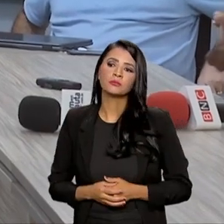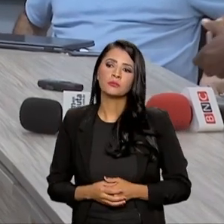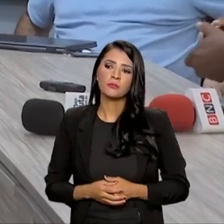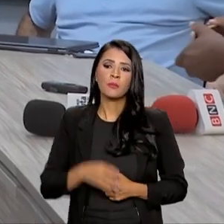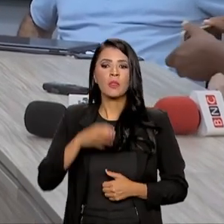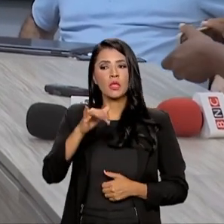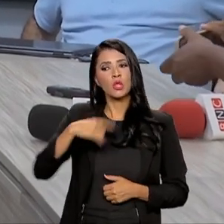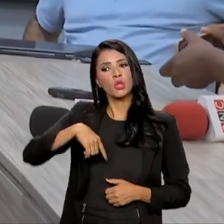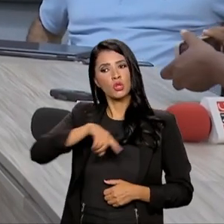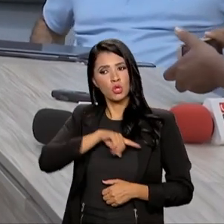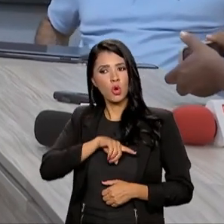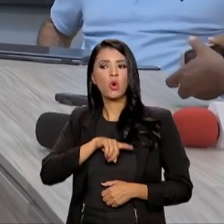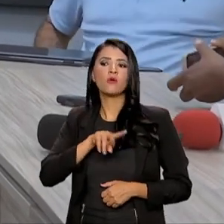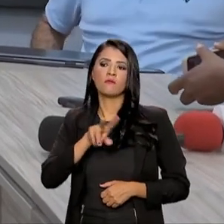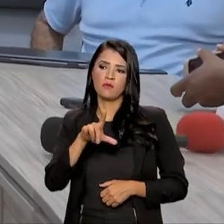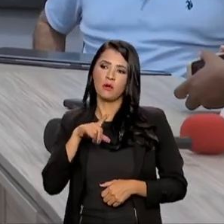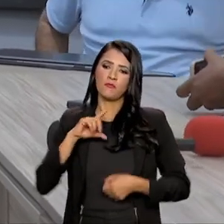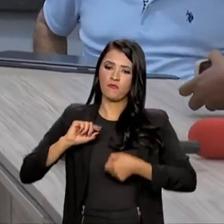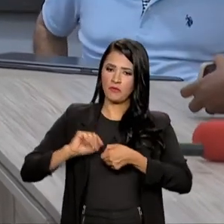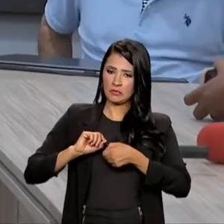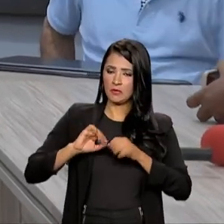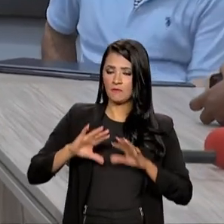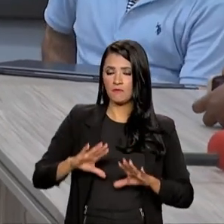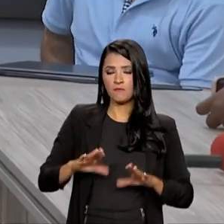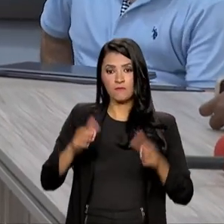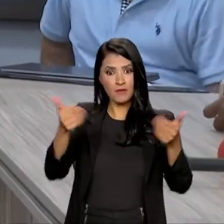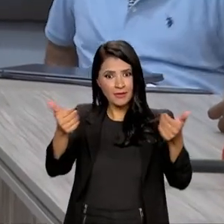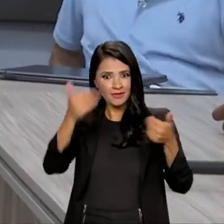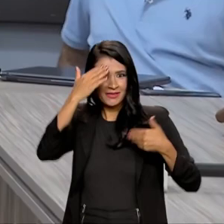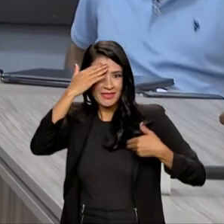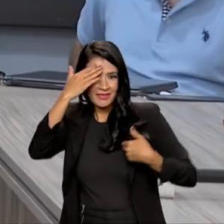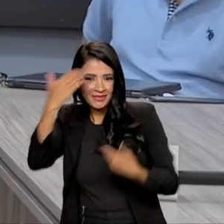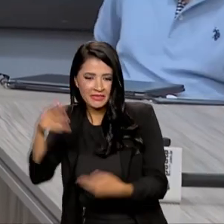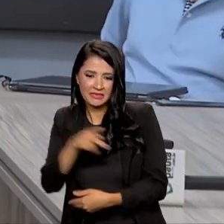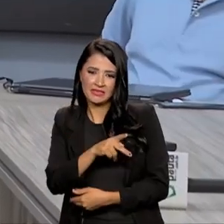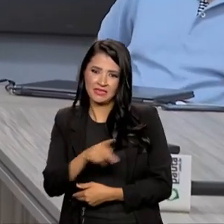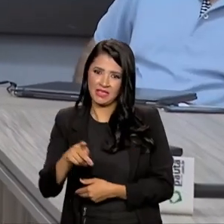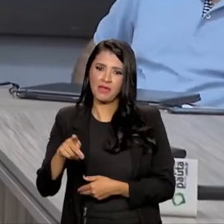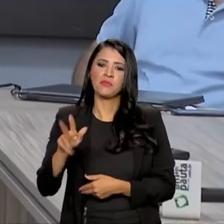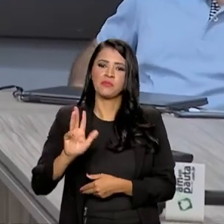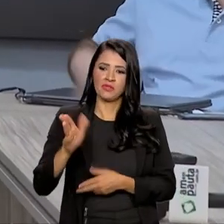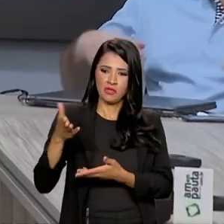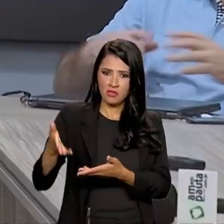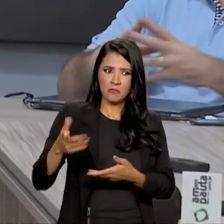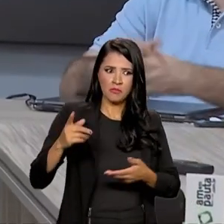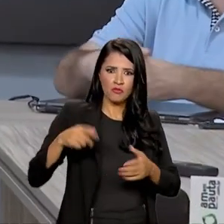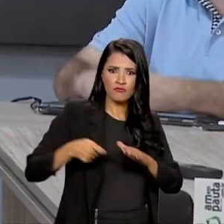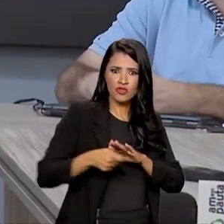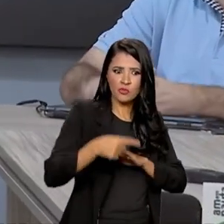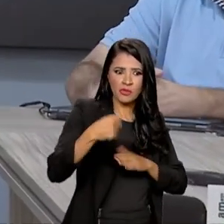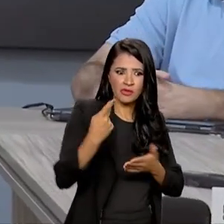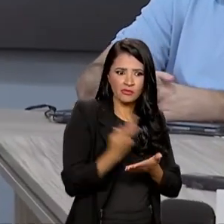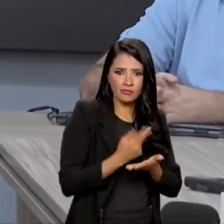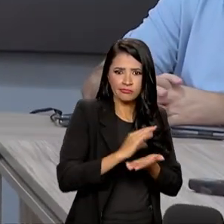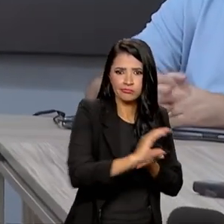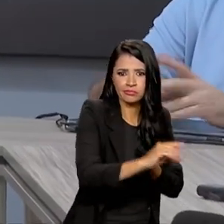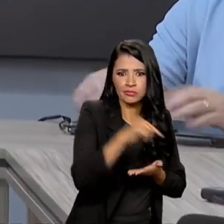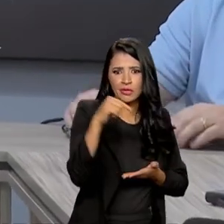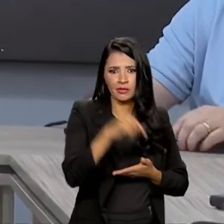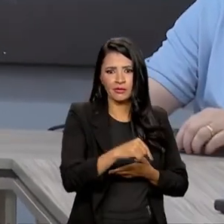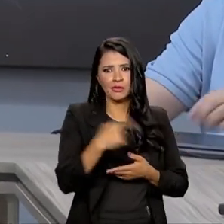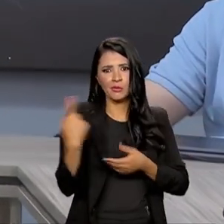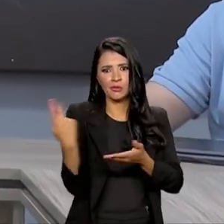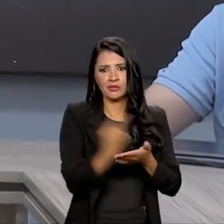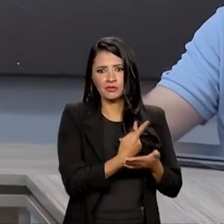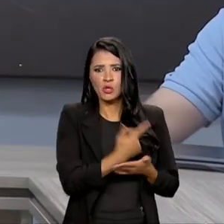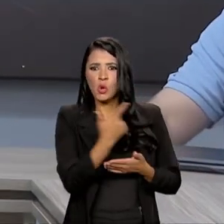nós vamos fazer uma festa de agradecimento ao presidente pelos investimentos que estão acontecendo na cidade, por todos os outros projetos